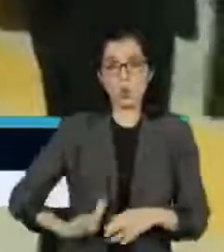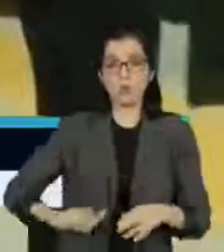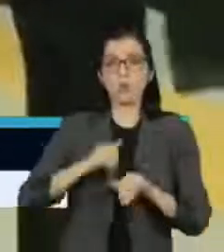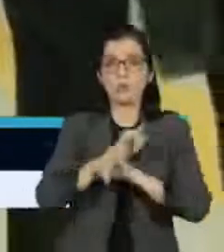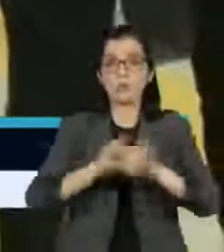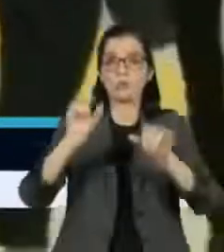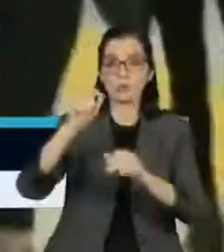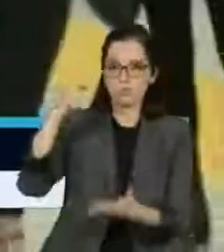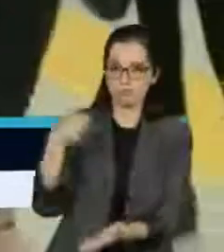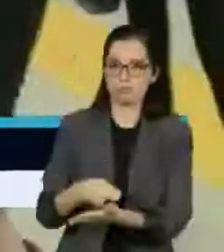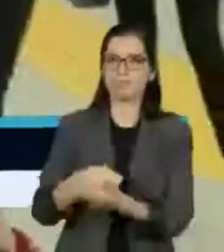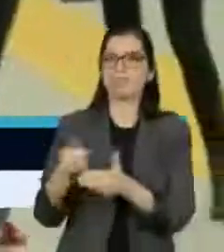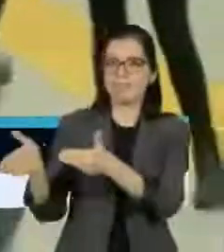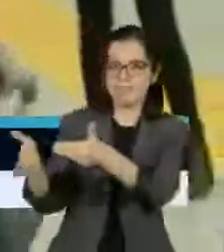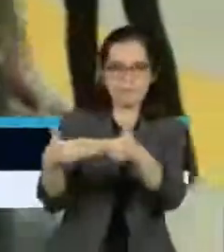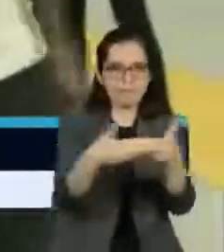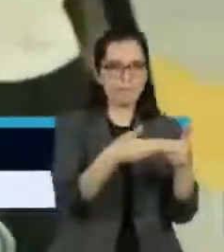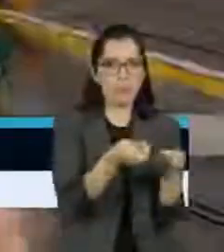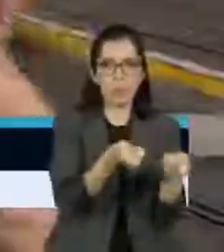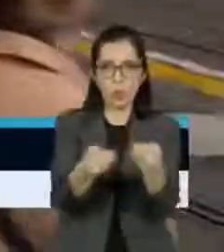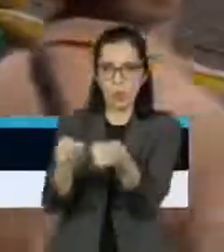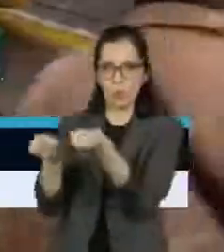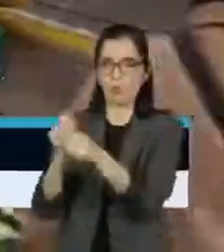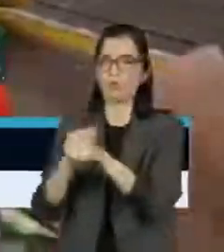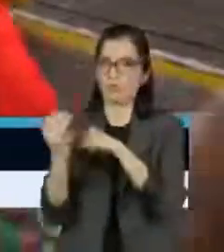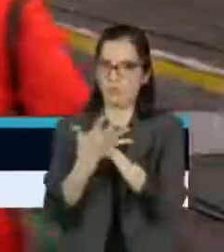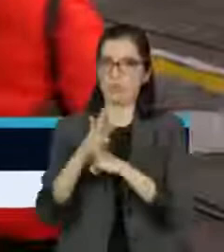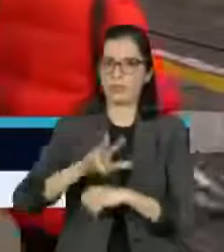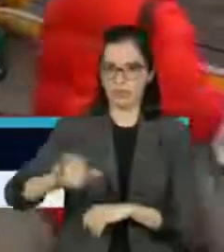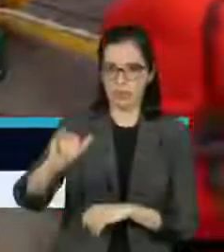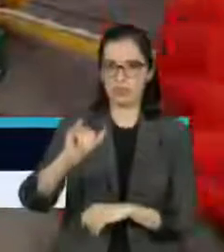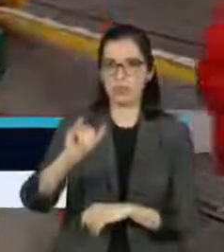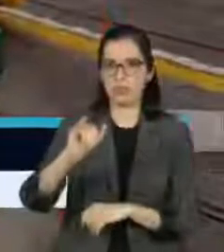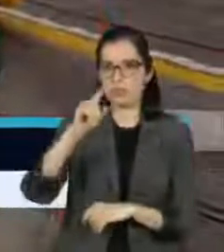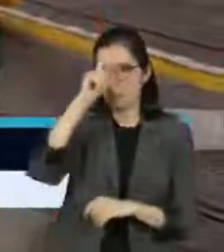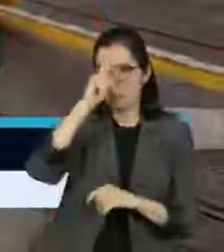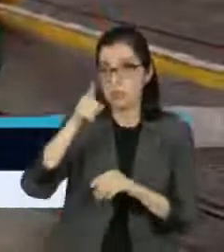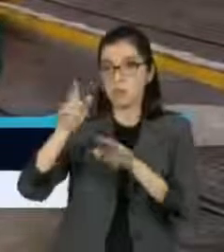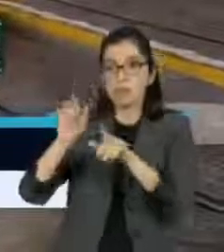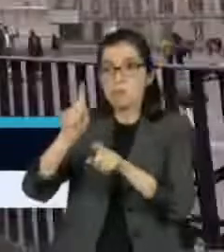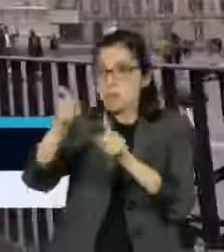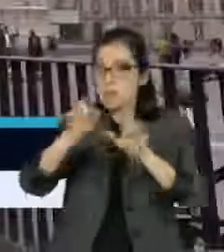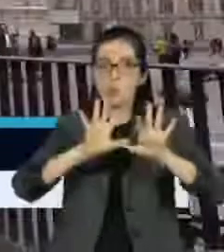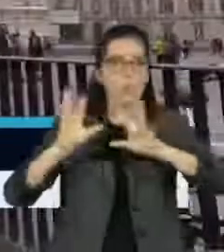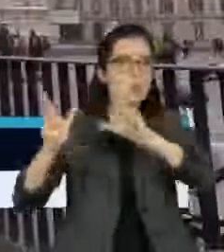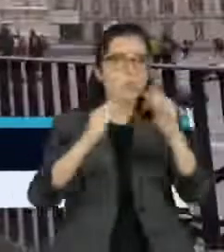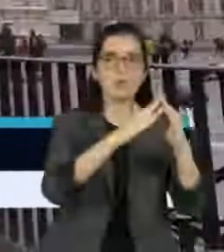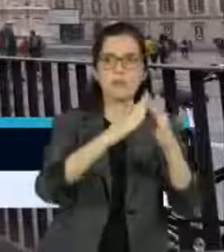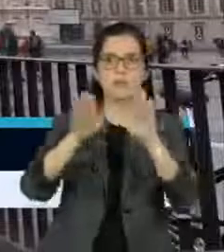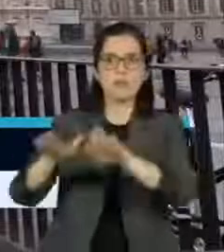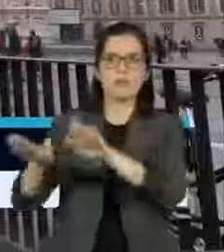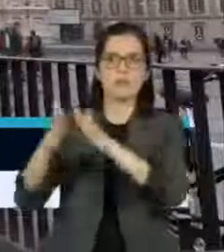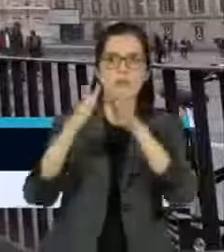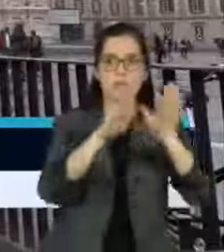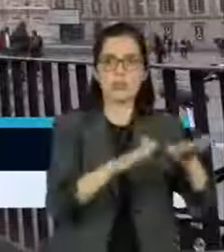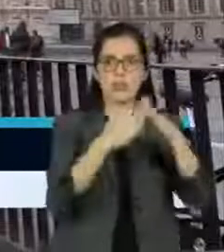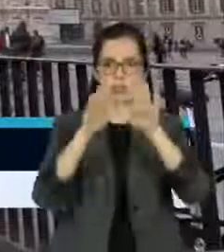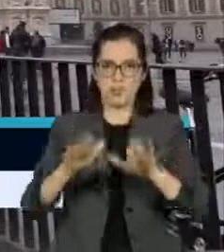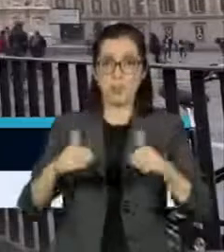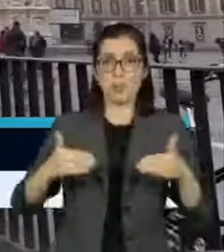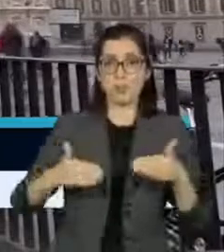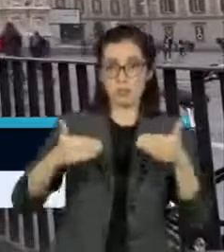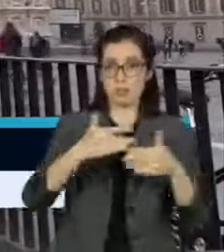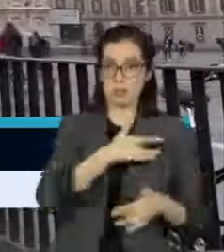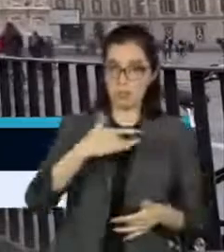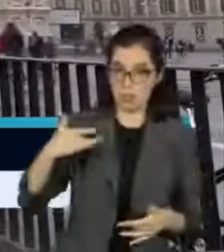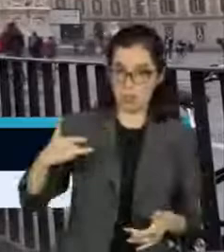medidas mais duras para controlar o avanço do vírus, como o toque de recolher. Segundo o monitoramento do Ministério da Saúde do país, a